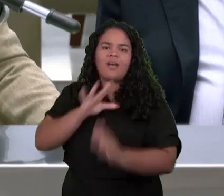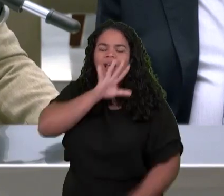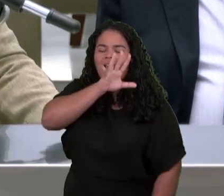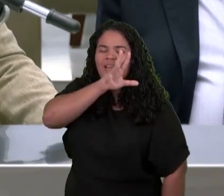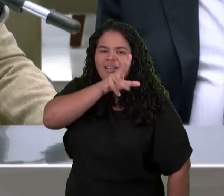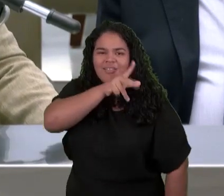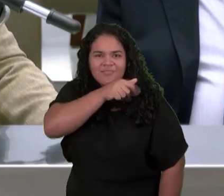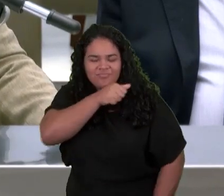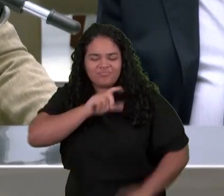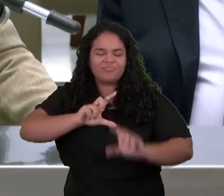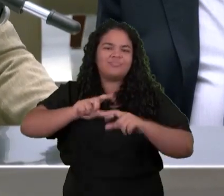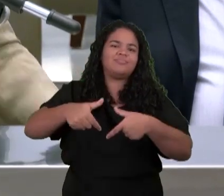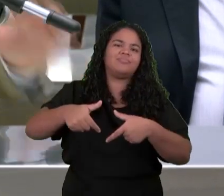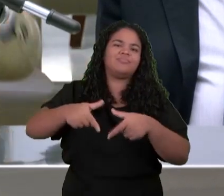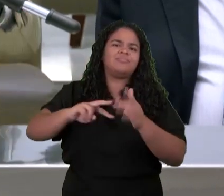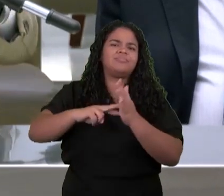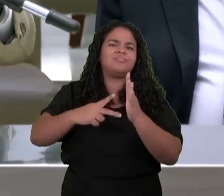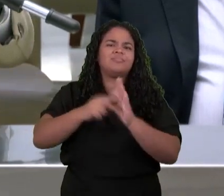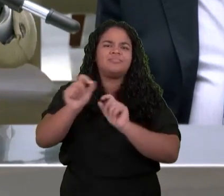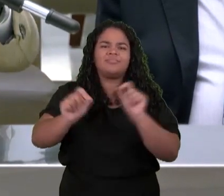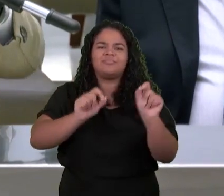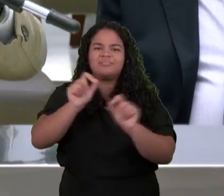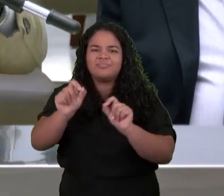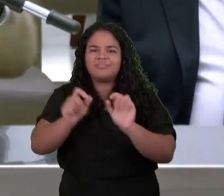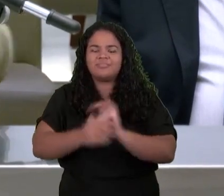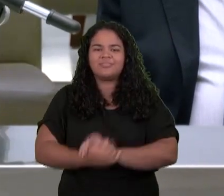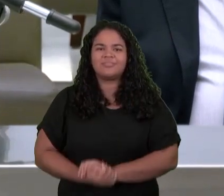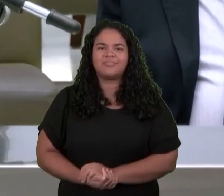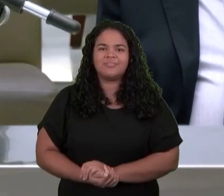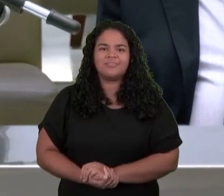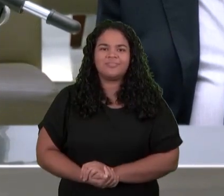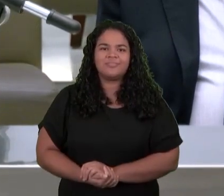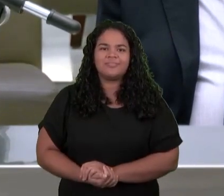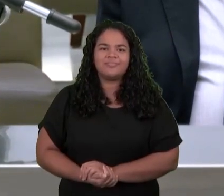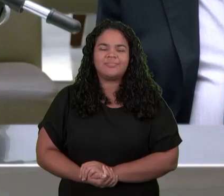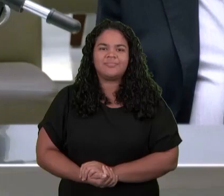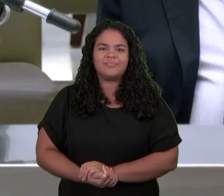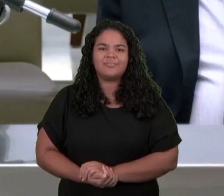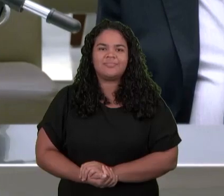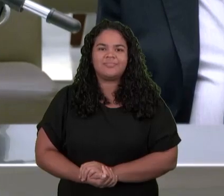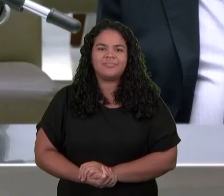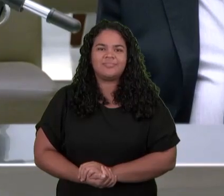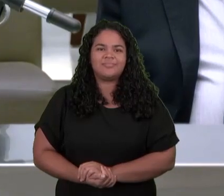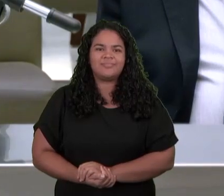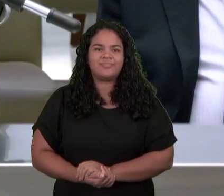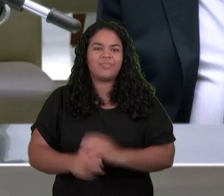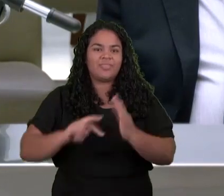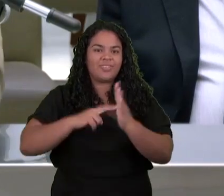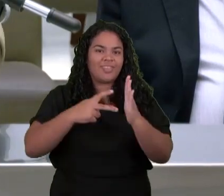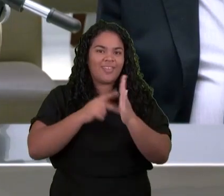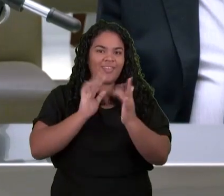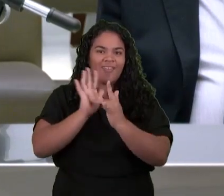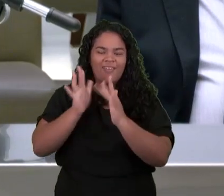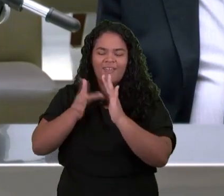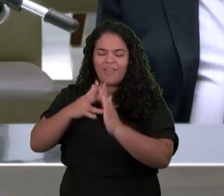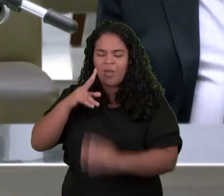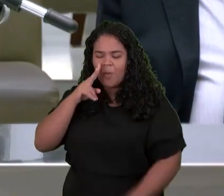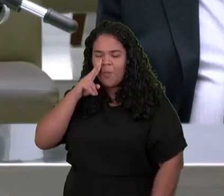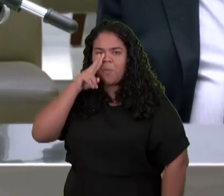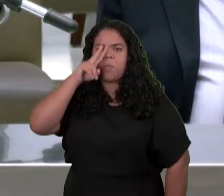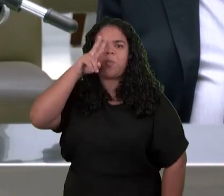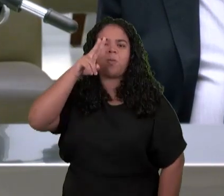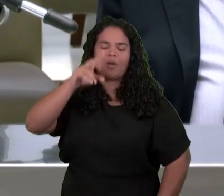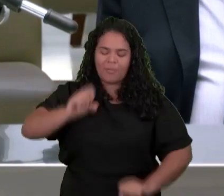De Judá E leão Aqui Queridos Irmãos Representa Força Representa